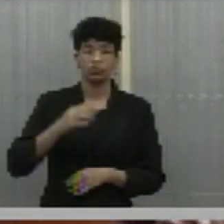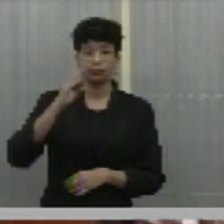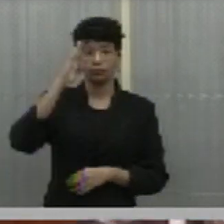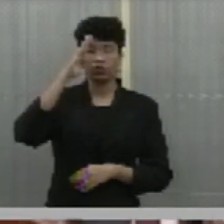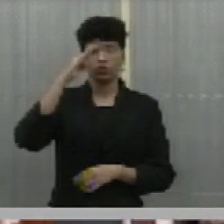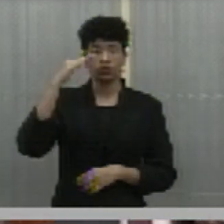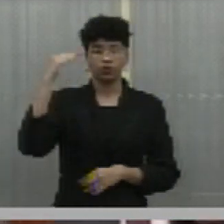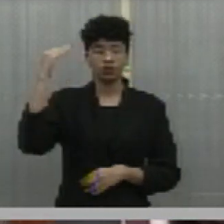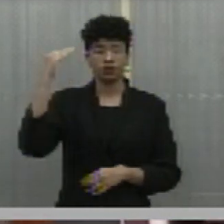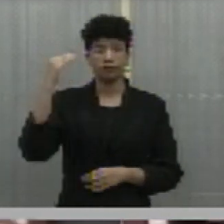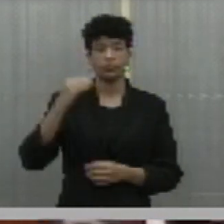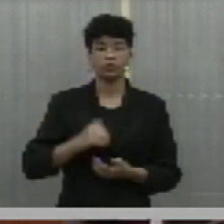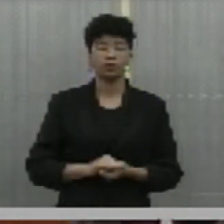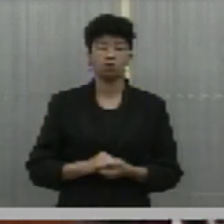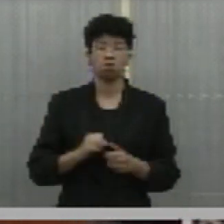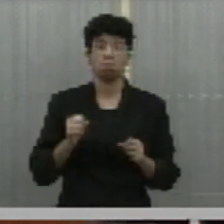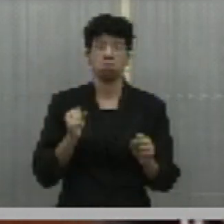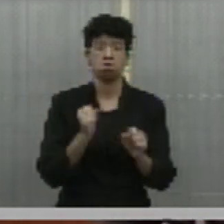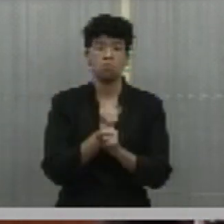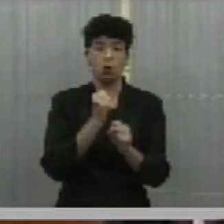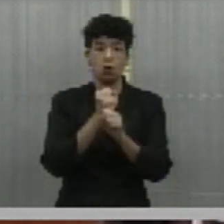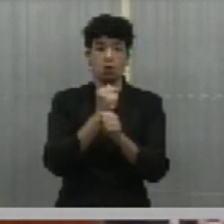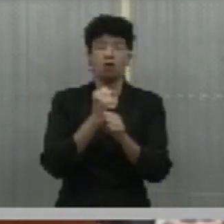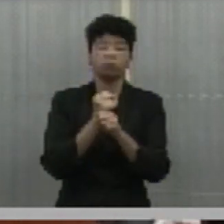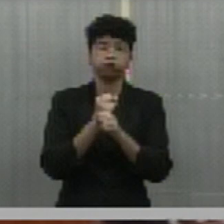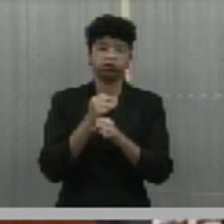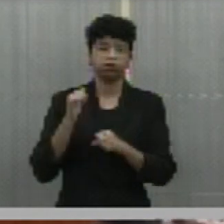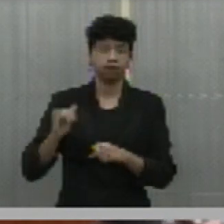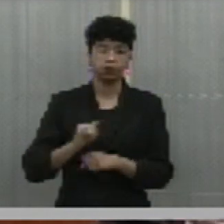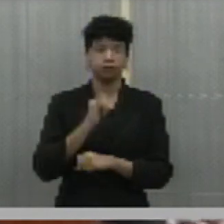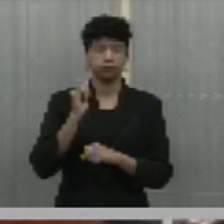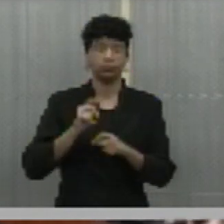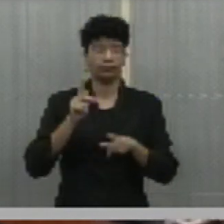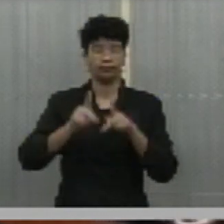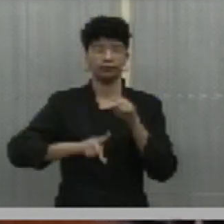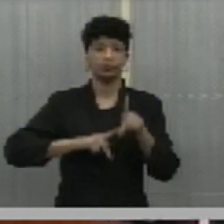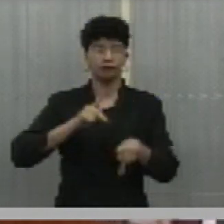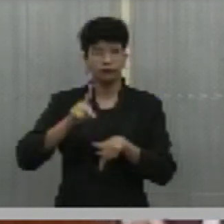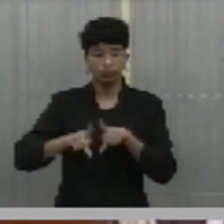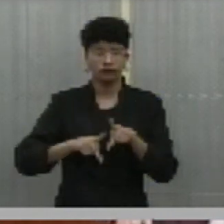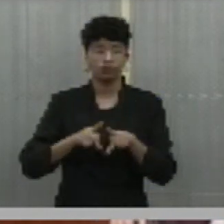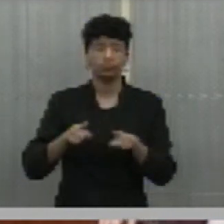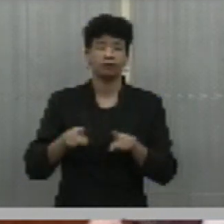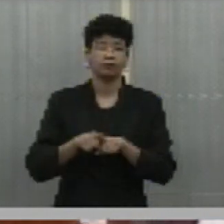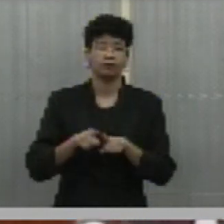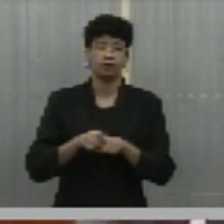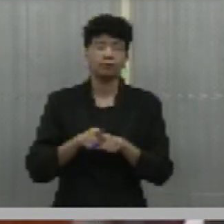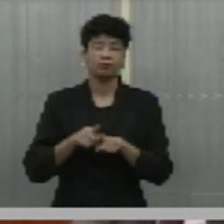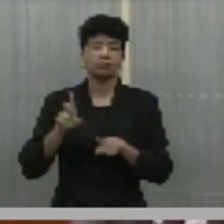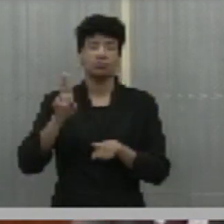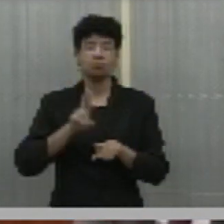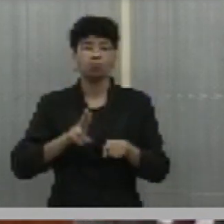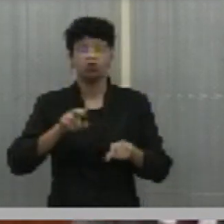e uma obra que era muito desejada pela população que pratica o ciclismo, que